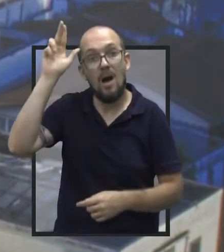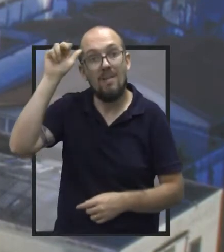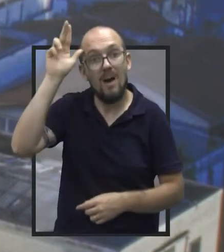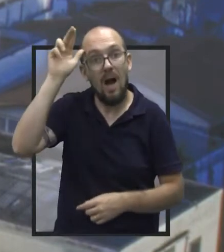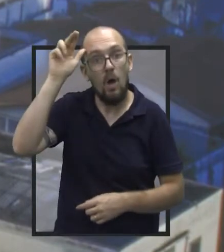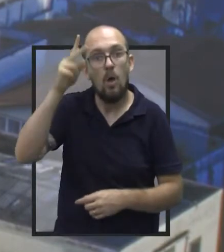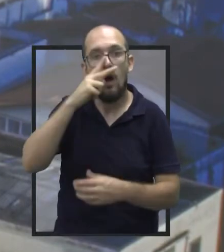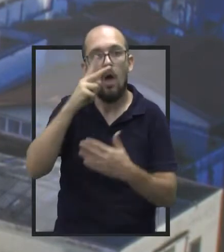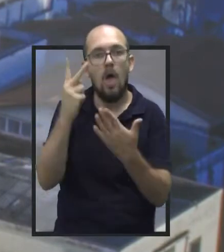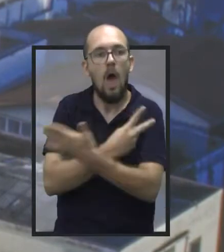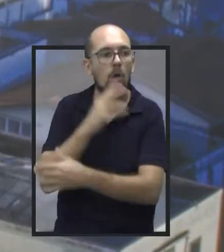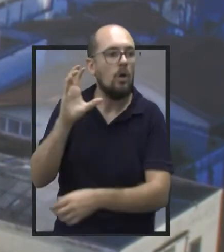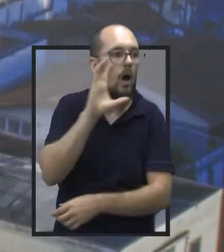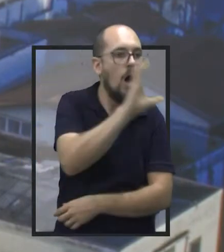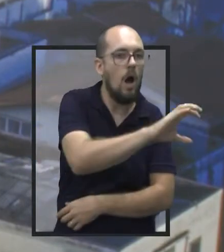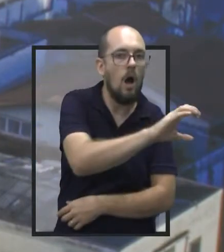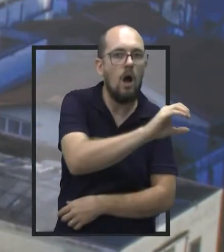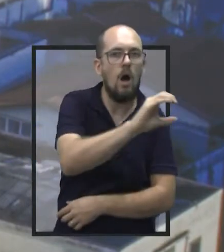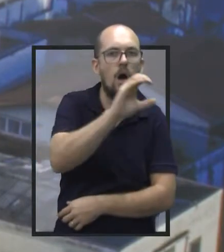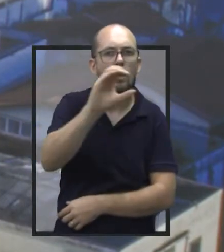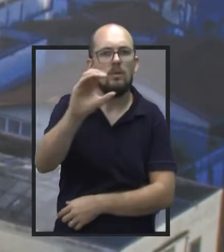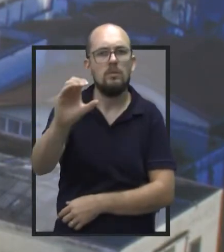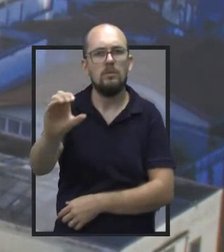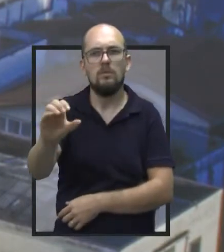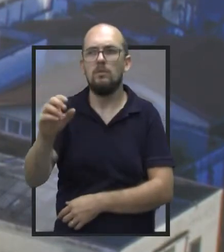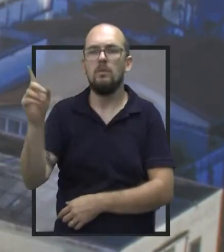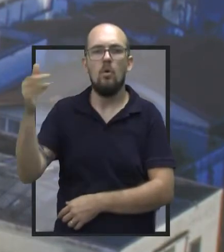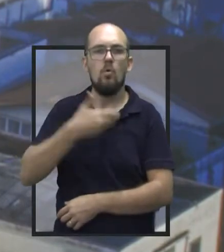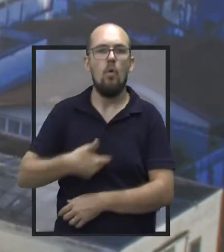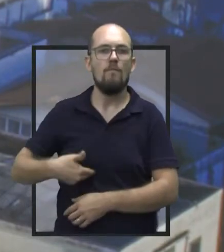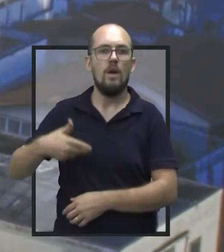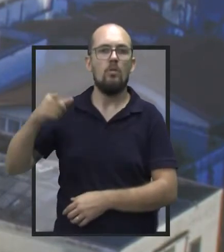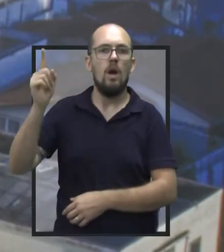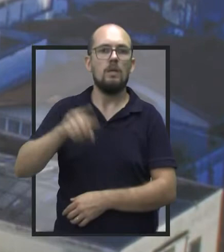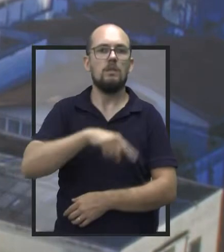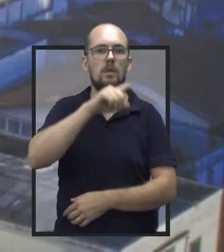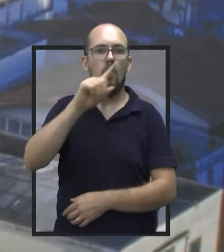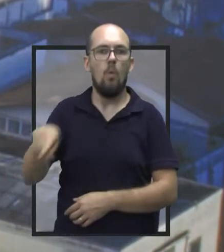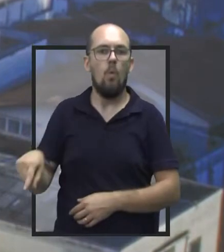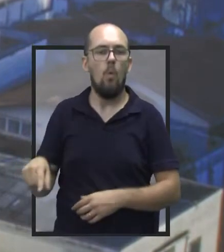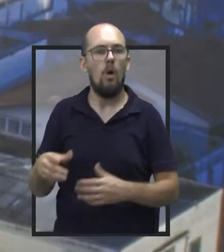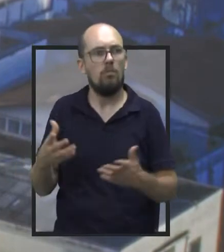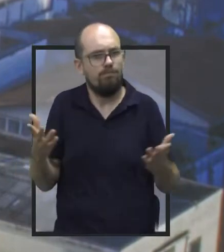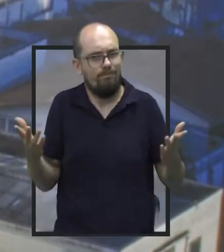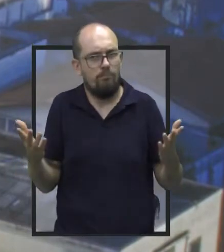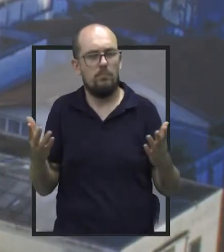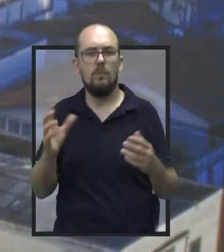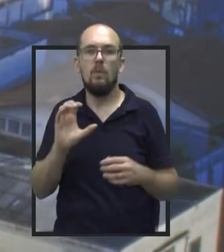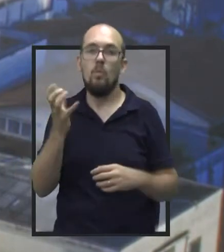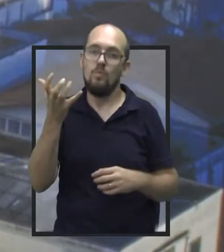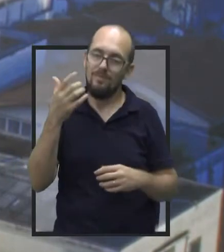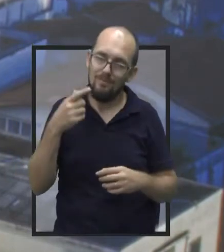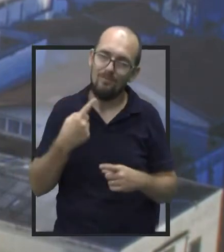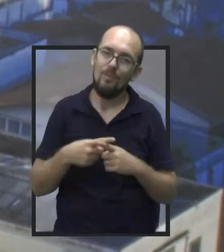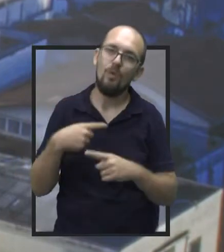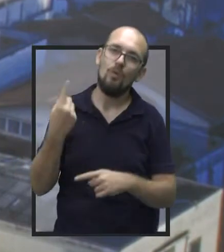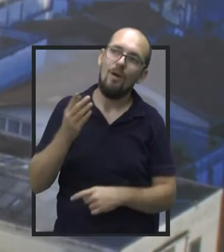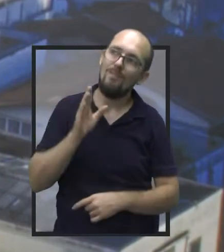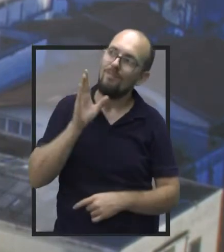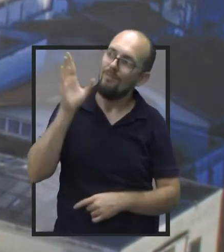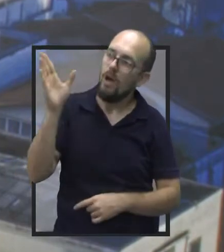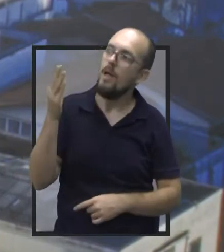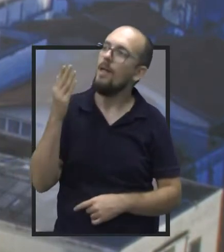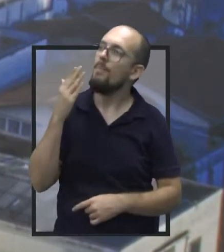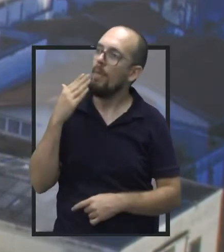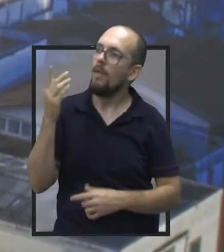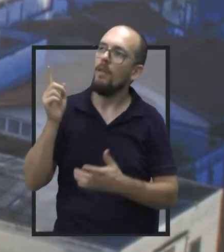Casa. Então o governo acabou cancelando. Então foi isso que aconteceu. A gente vai lá, a gente faz o pedido para os hospitais da nossa